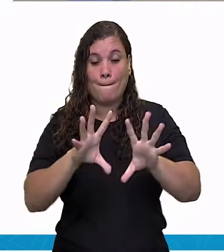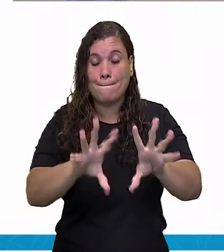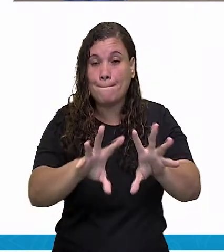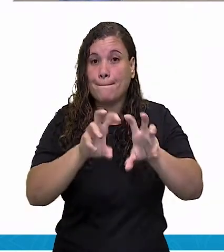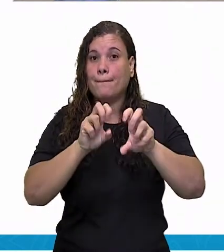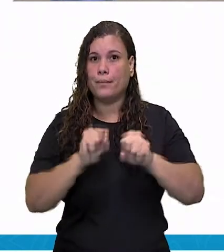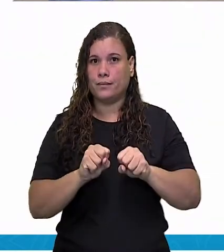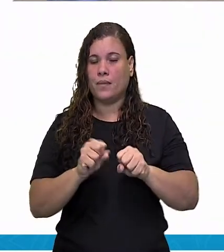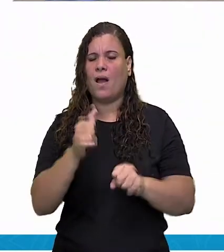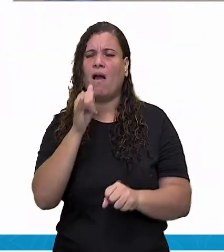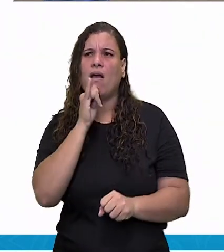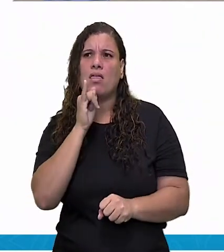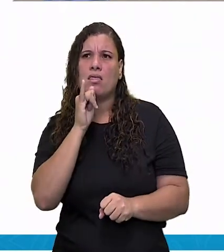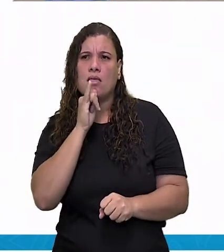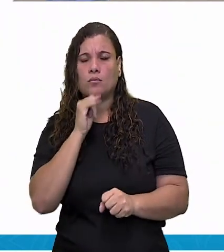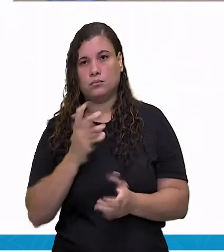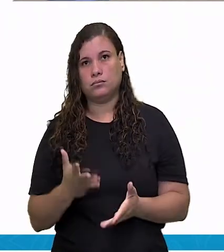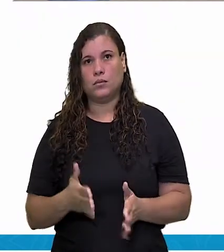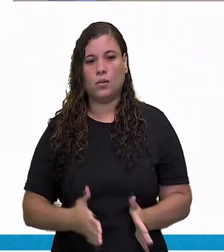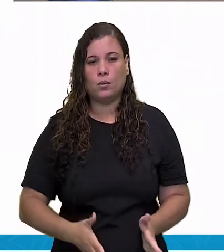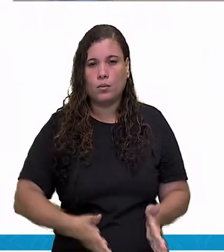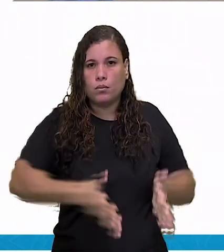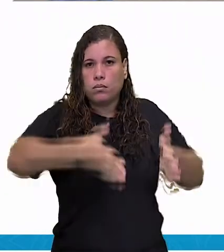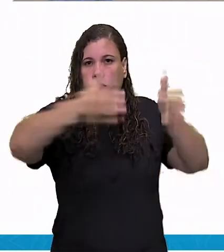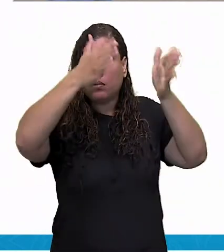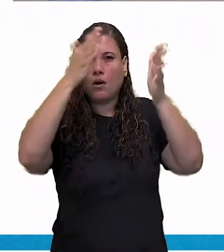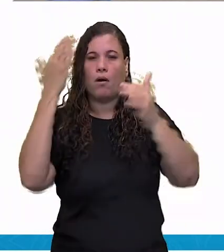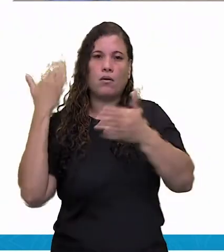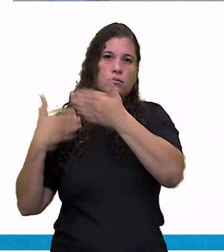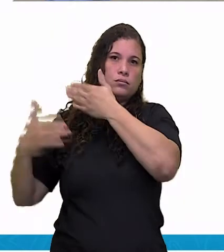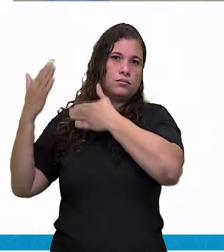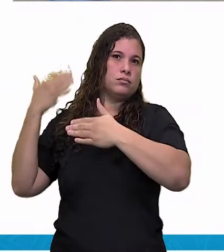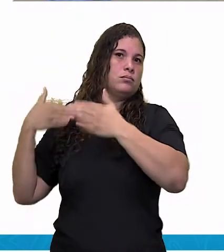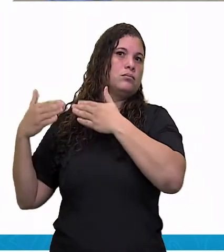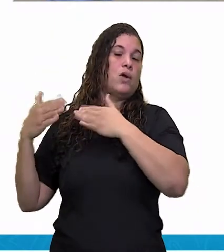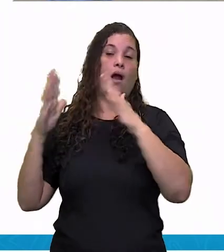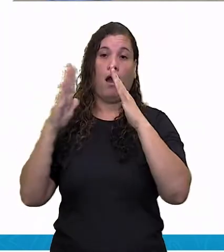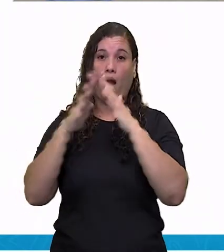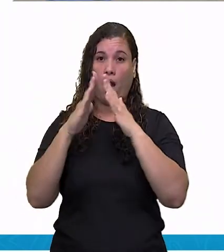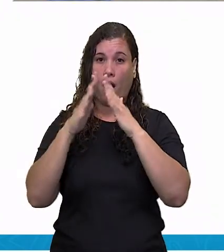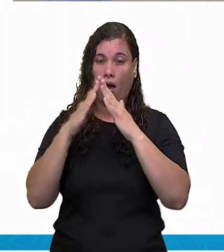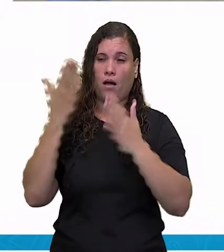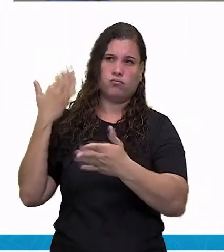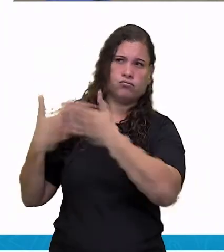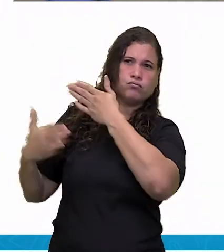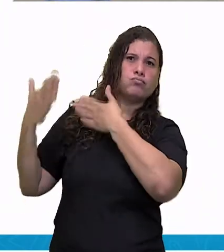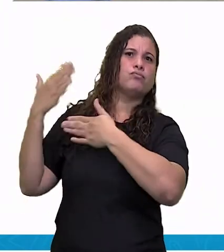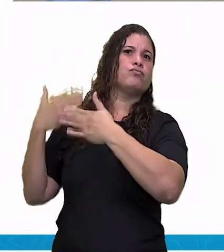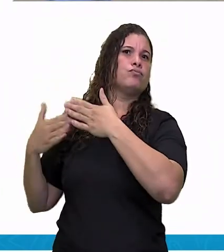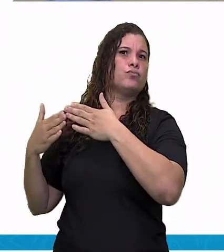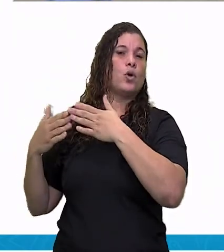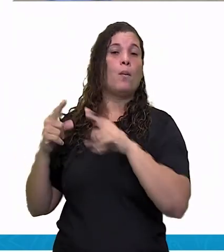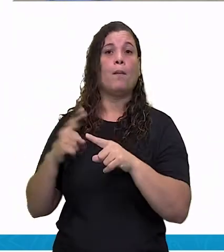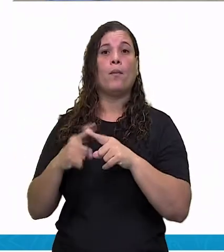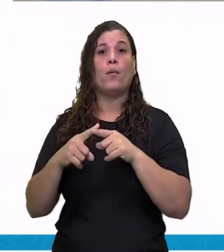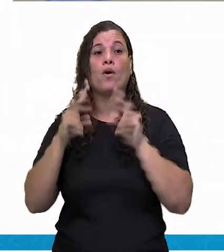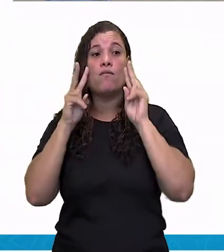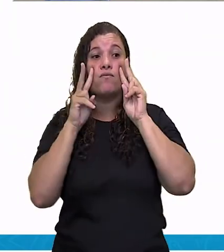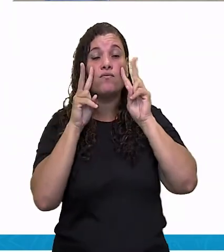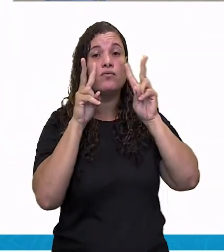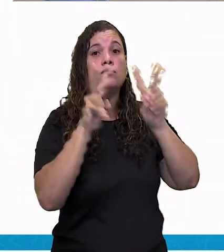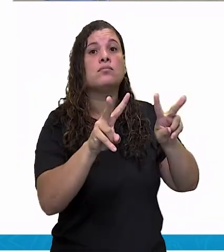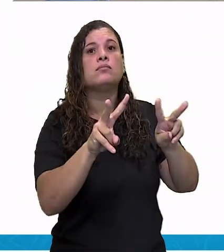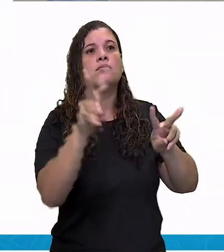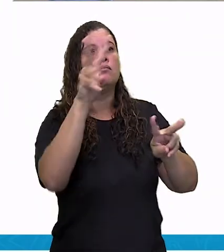prédios, pode ser casas antigas, pode ser até uma vila em que conta a história. Então,